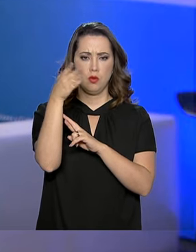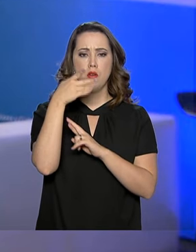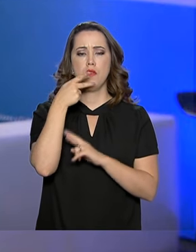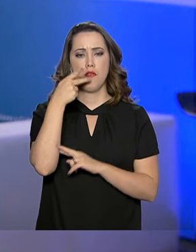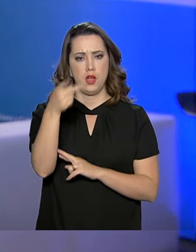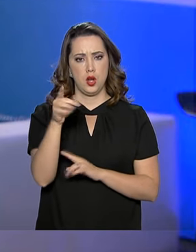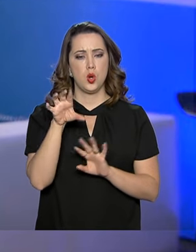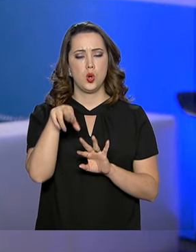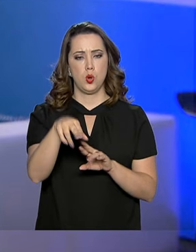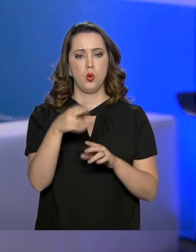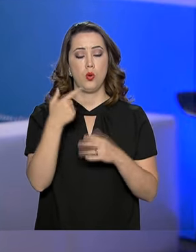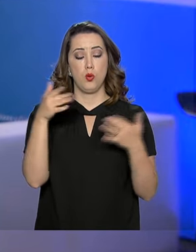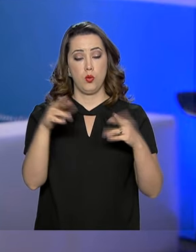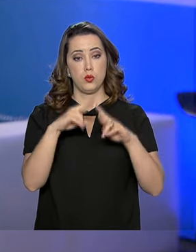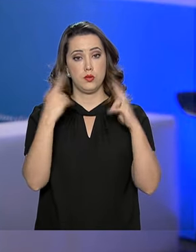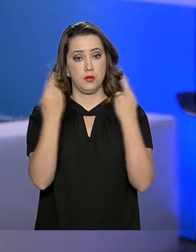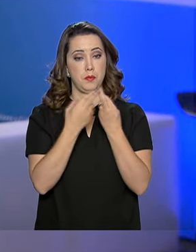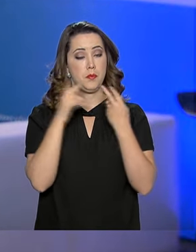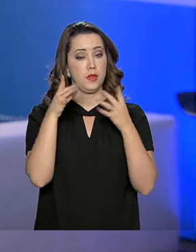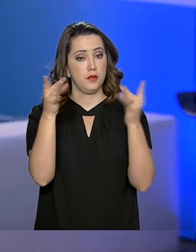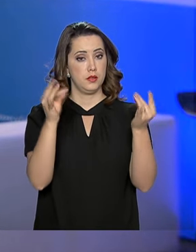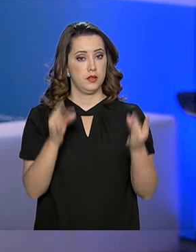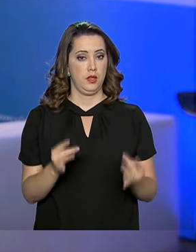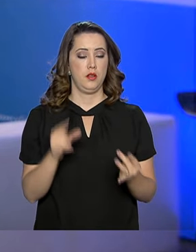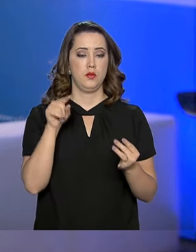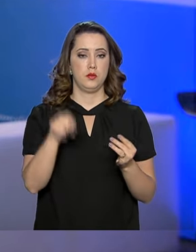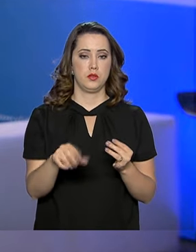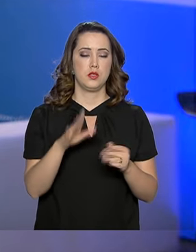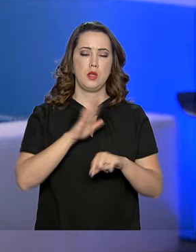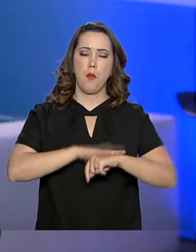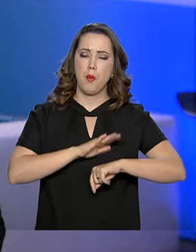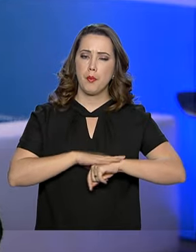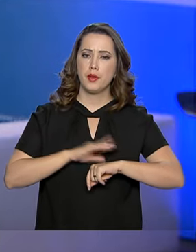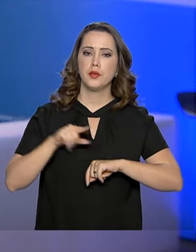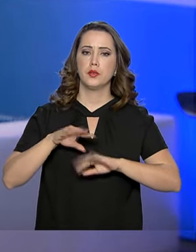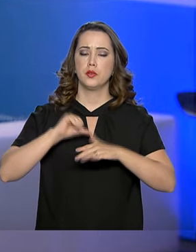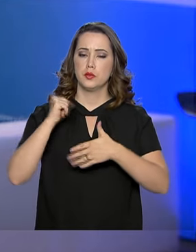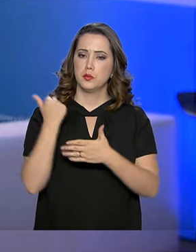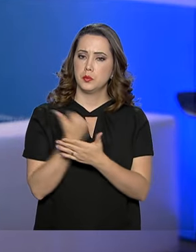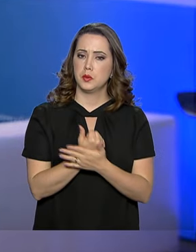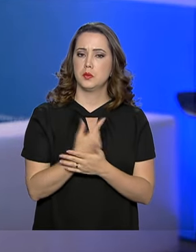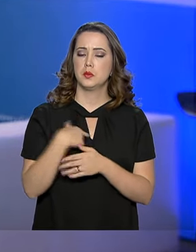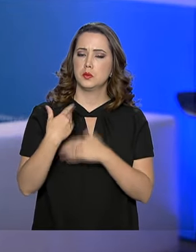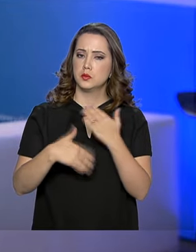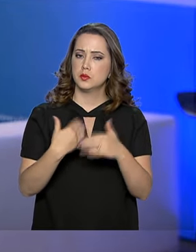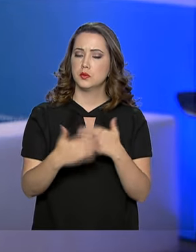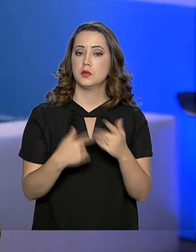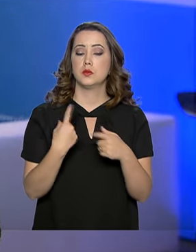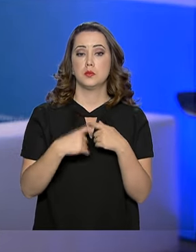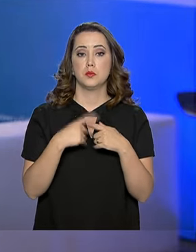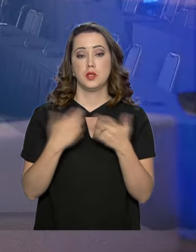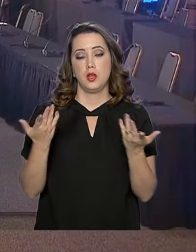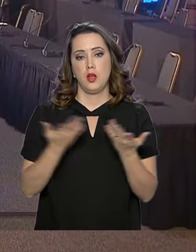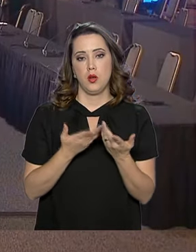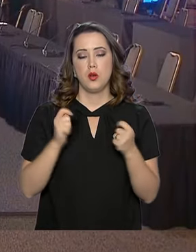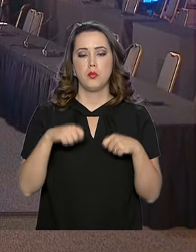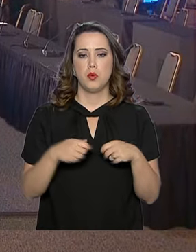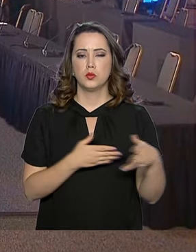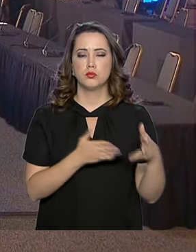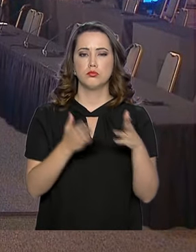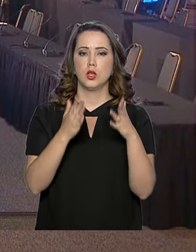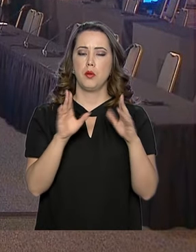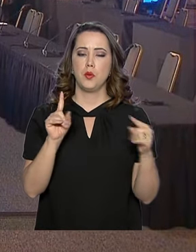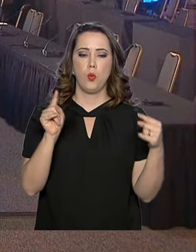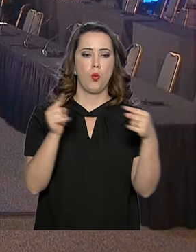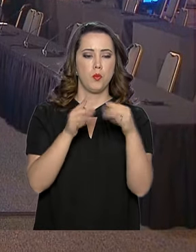falou durante a plenária, agora à tarde, e ele destacou que esse é o momento de que o Mercosul tem se desenvolvido, porque é um momento de convergência. Todos os